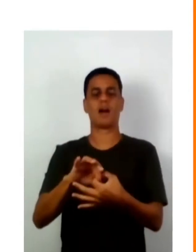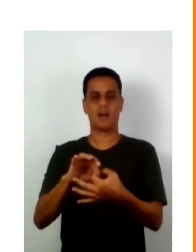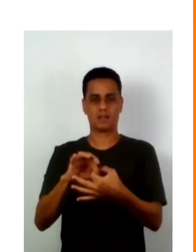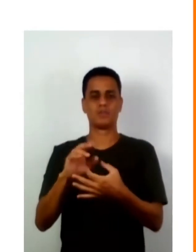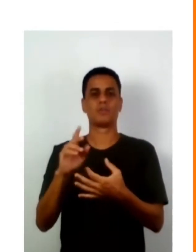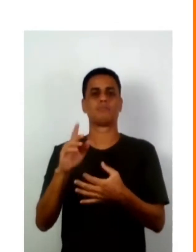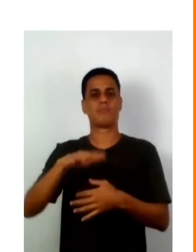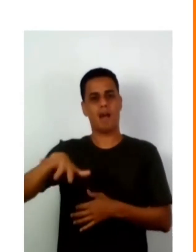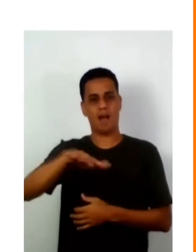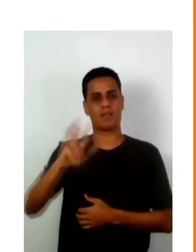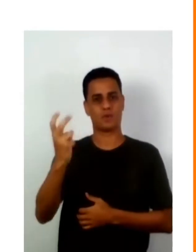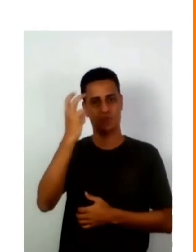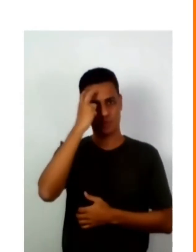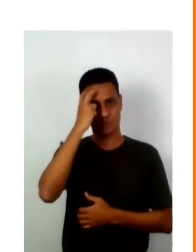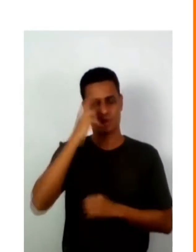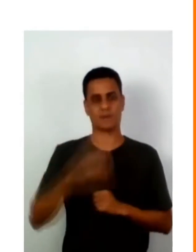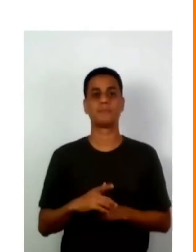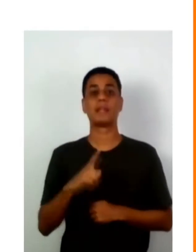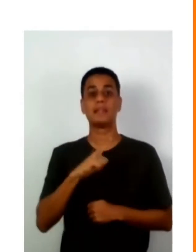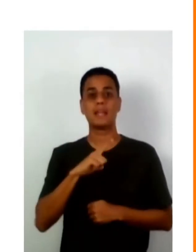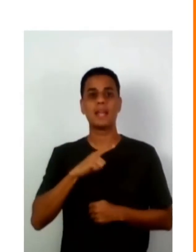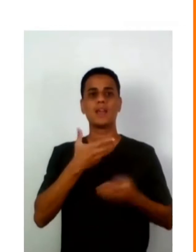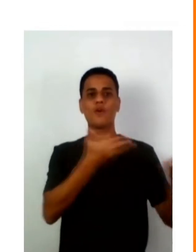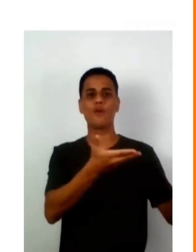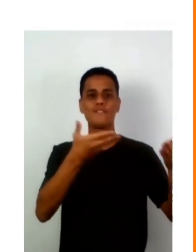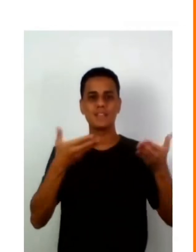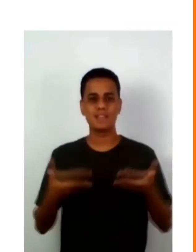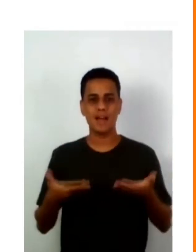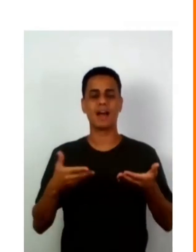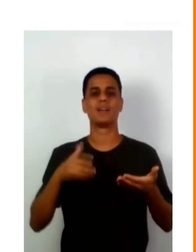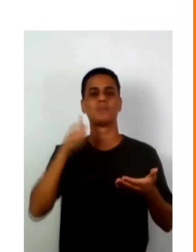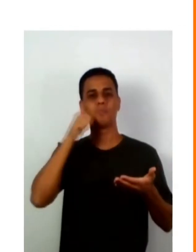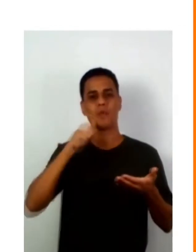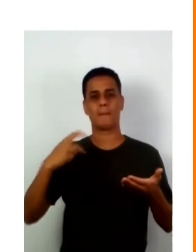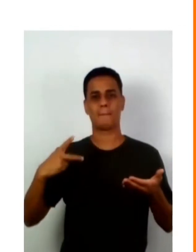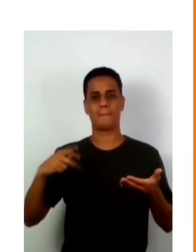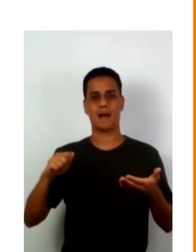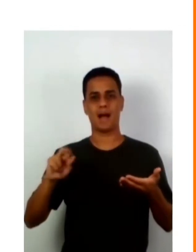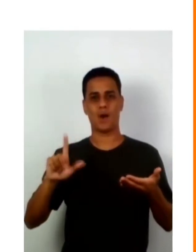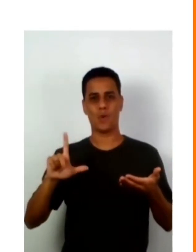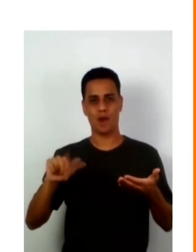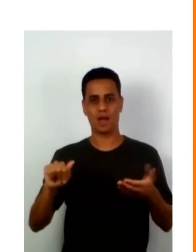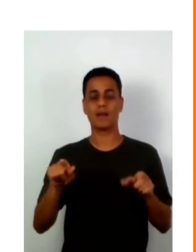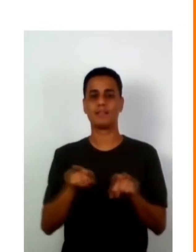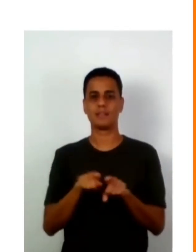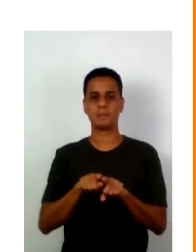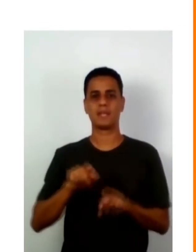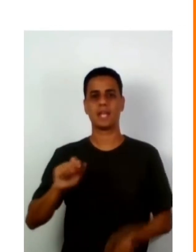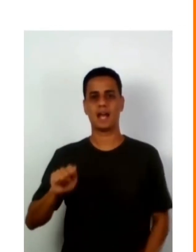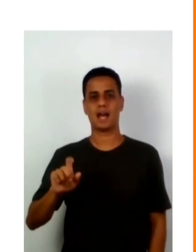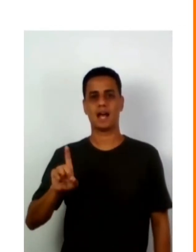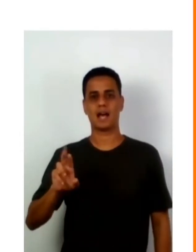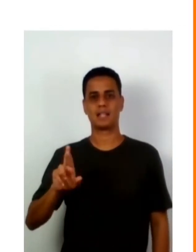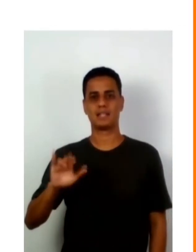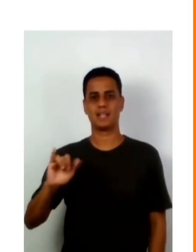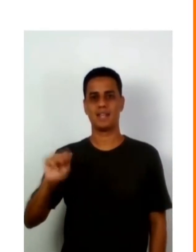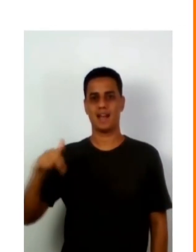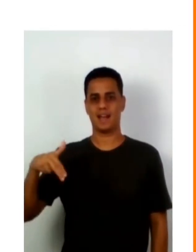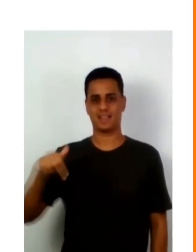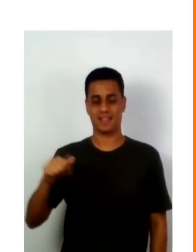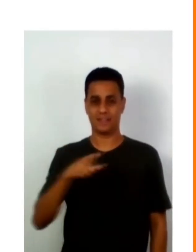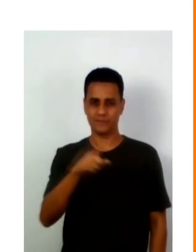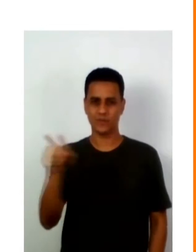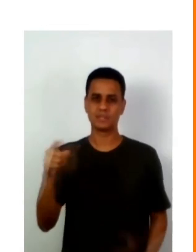Paula Moreno e Adriana Barbosa. Se vocês me permitem, eu vou só pegar minha colinha aqui para ler